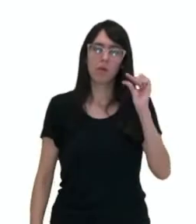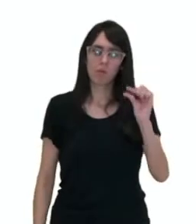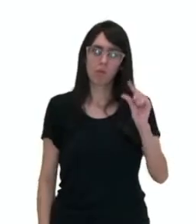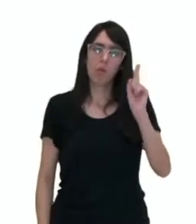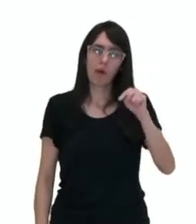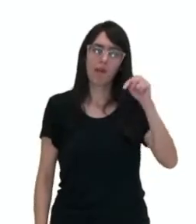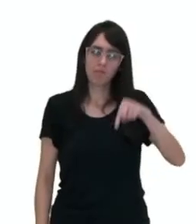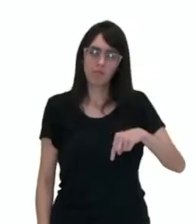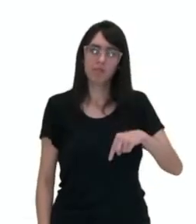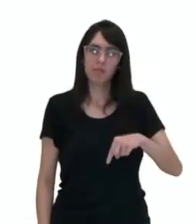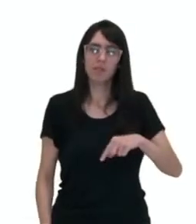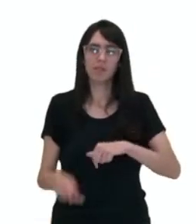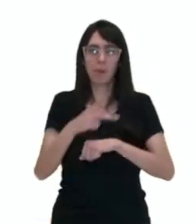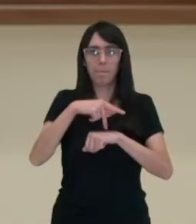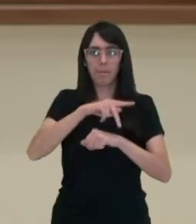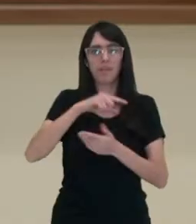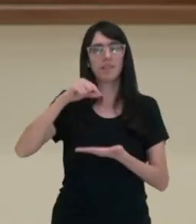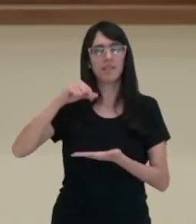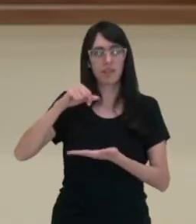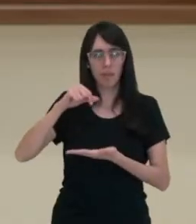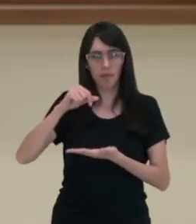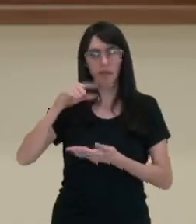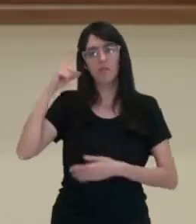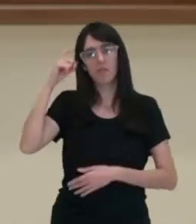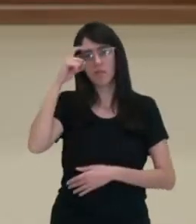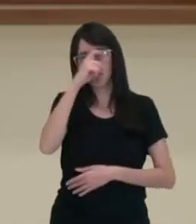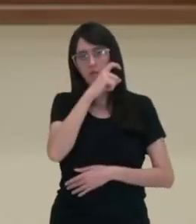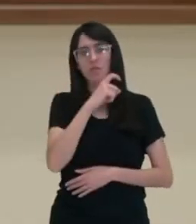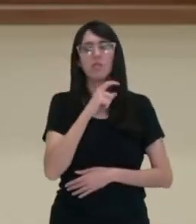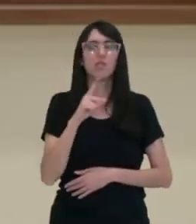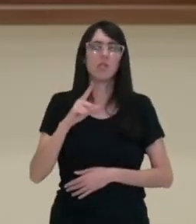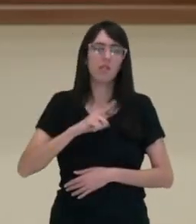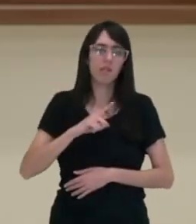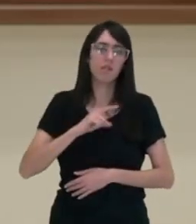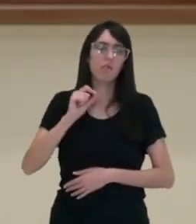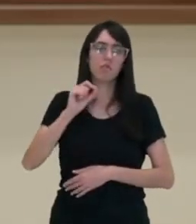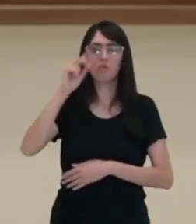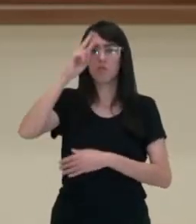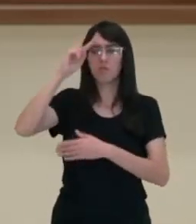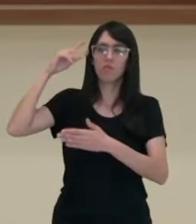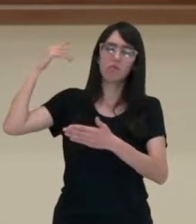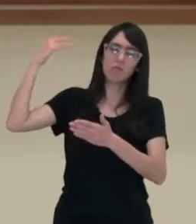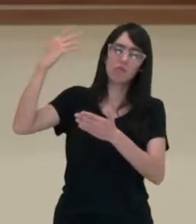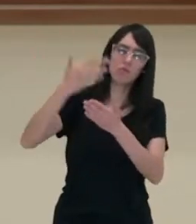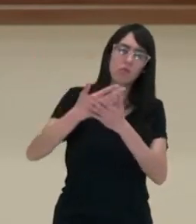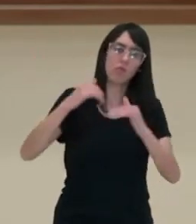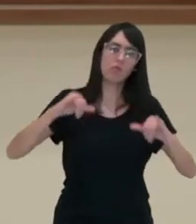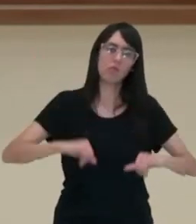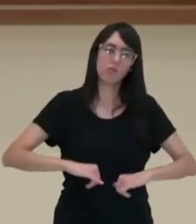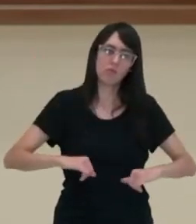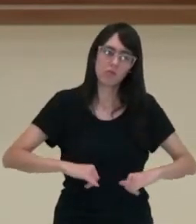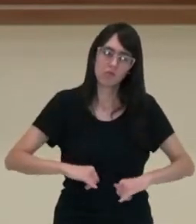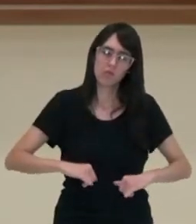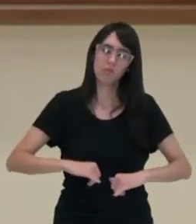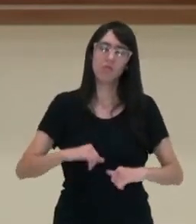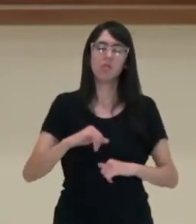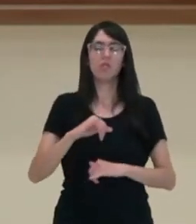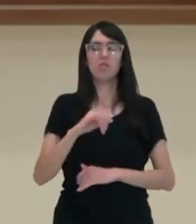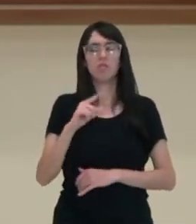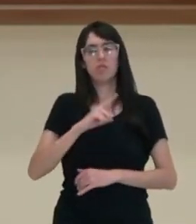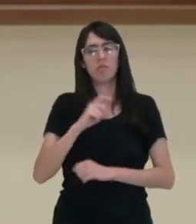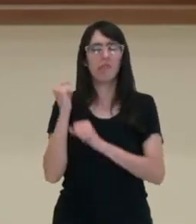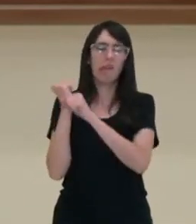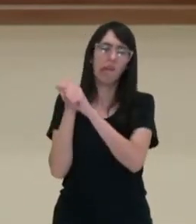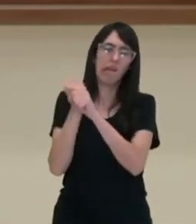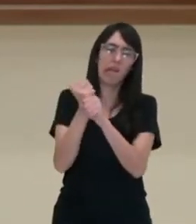país, país capitalista, que vem de um processo de colonização longo, com longos